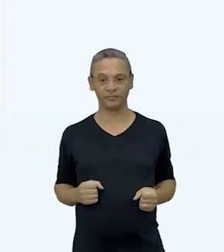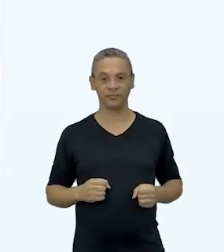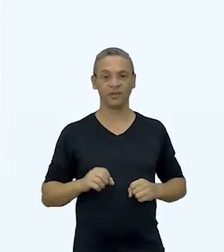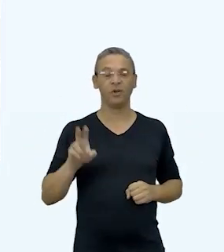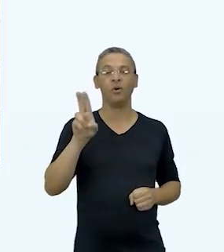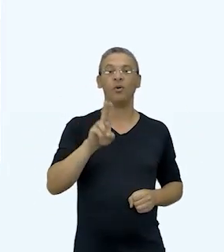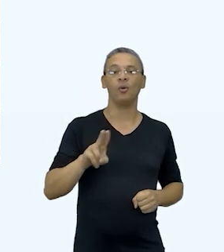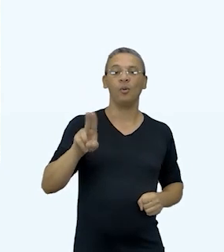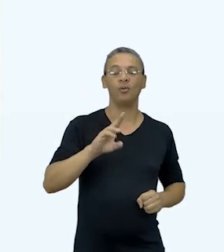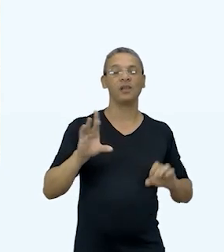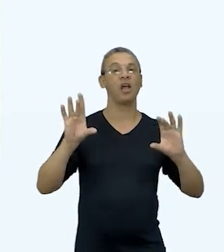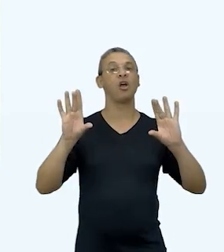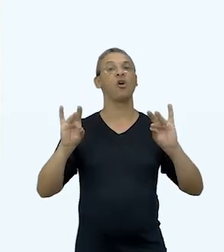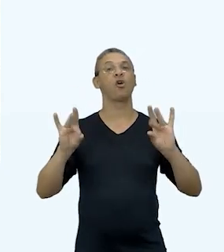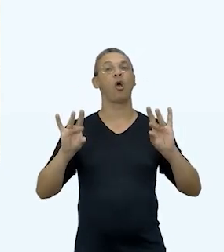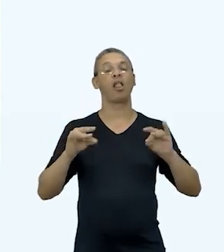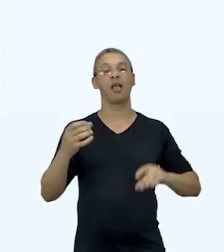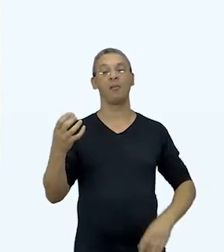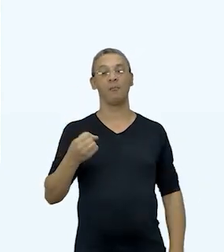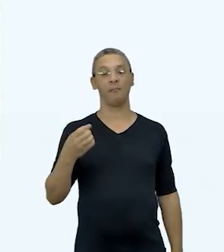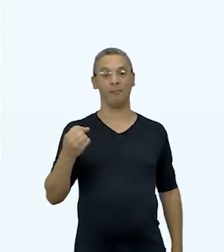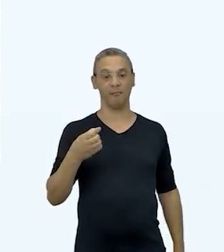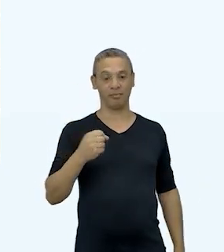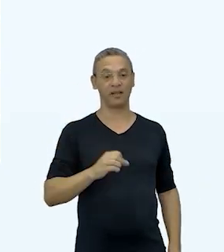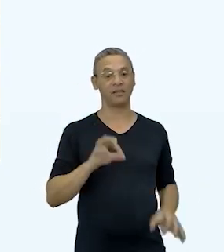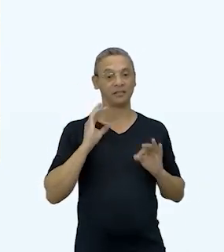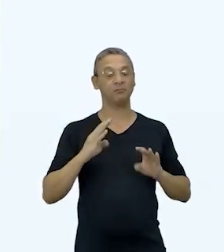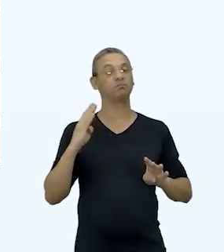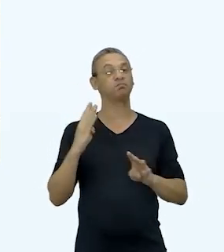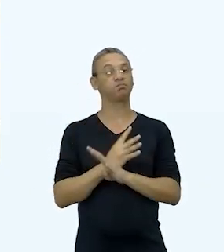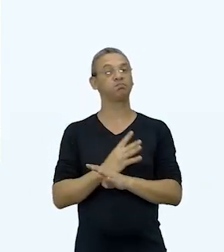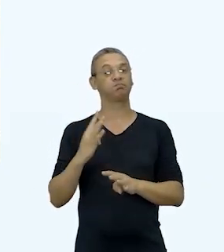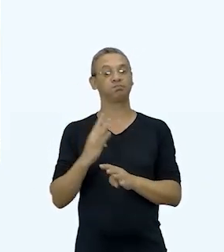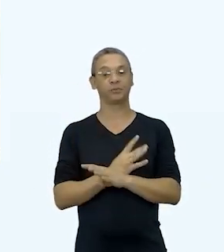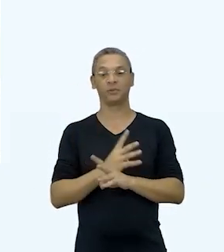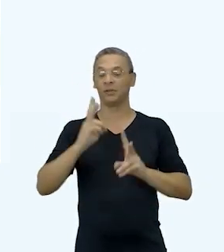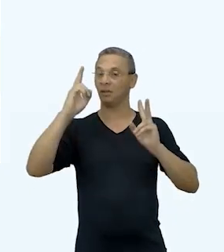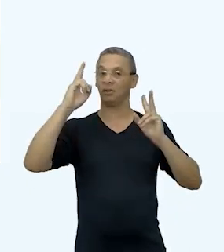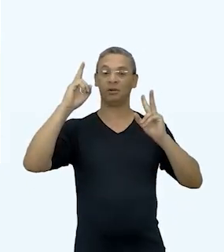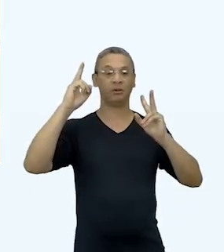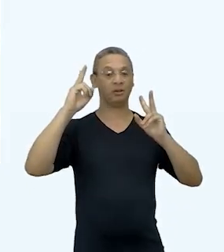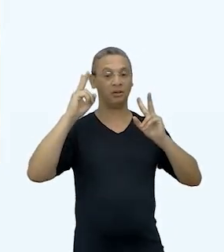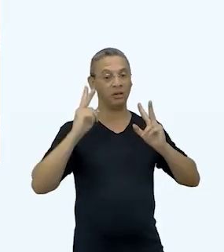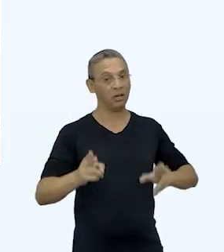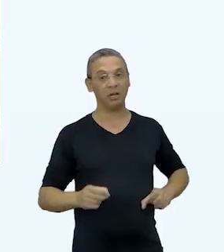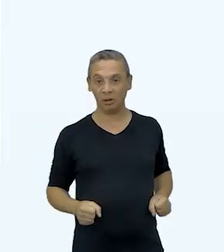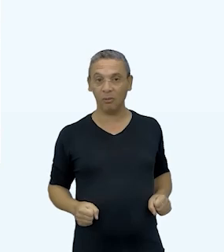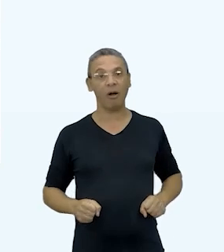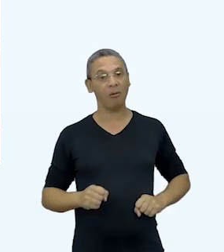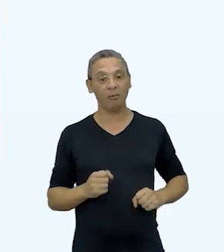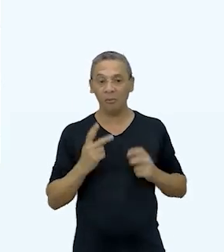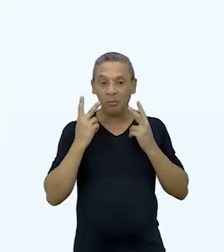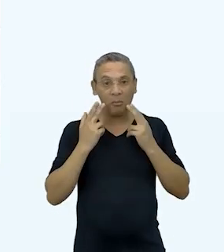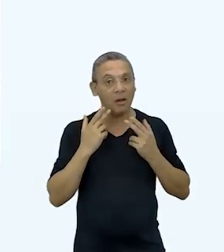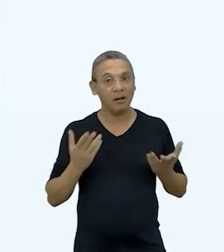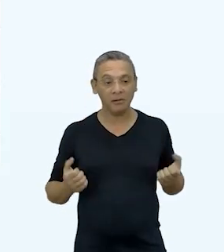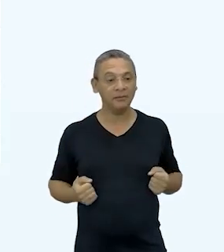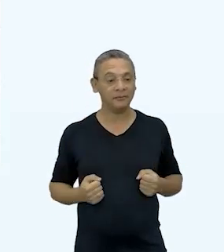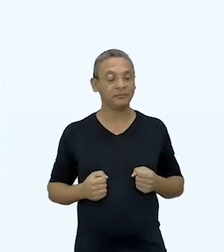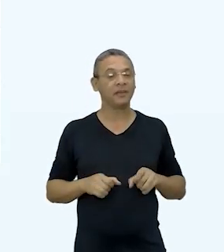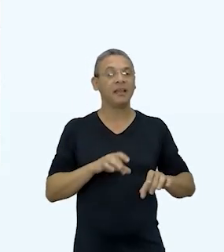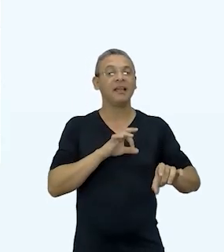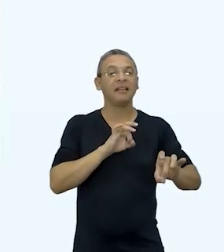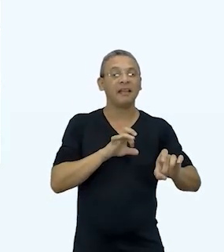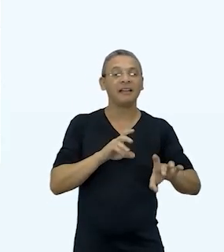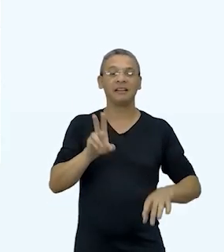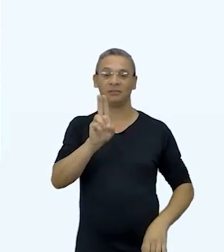Genésio usa uma cola branca comum e garante que a resistência obtida é igual ou maior que as paredes tradicionais. A técnica